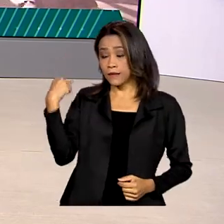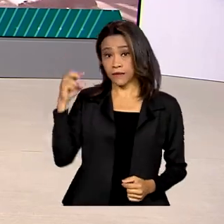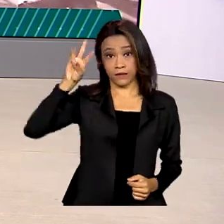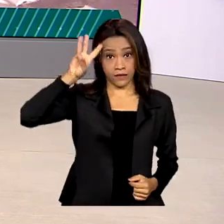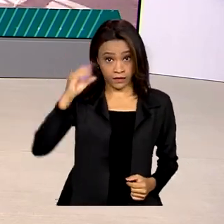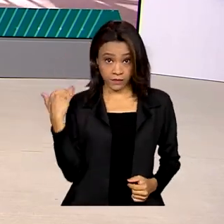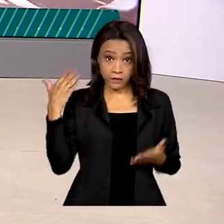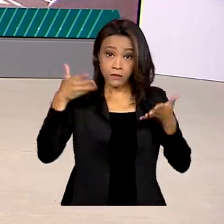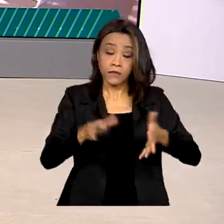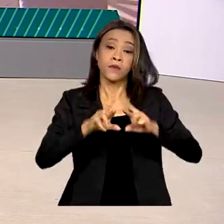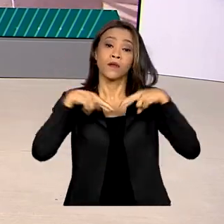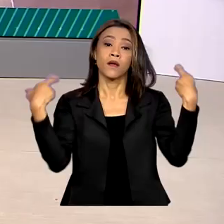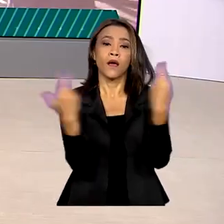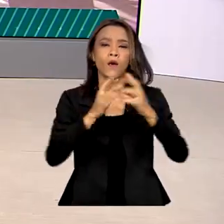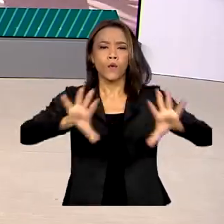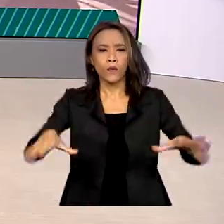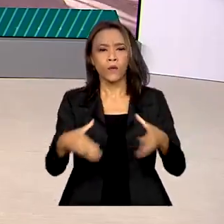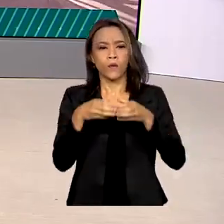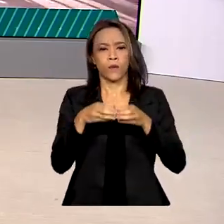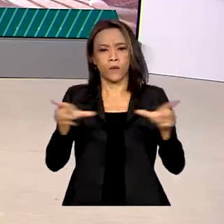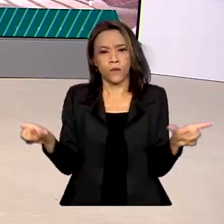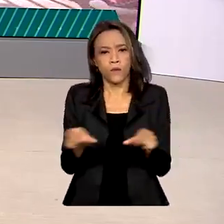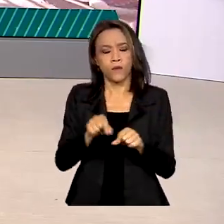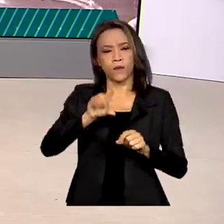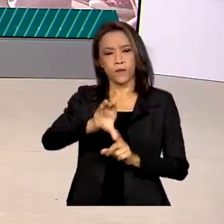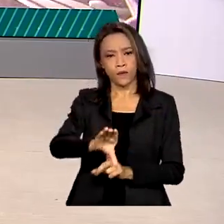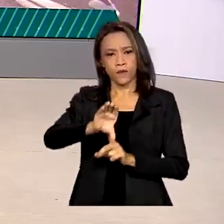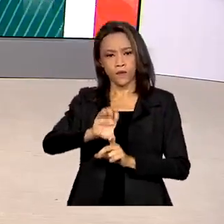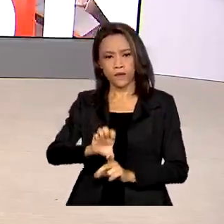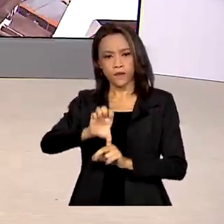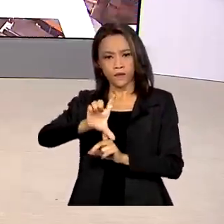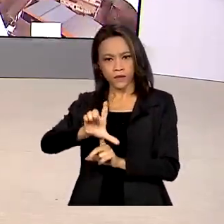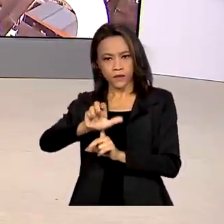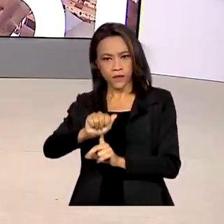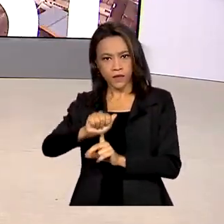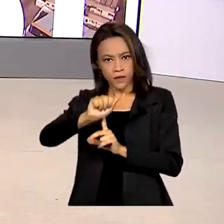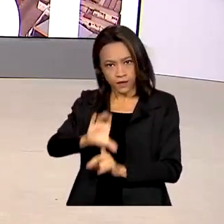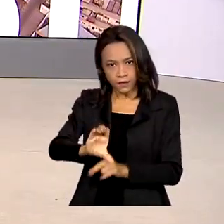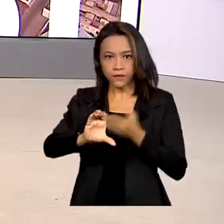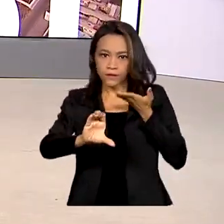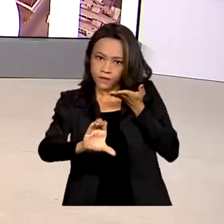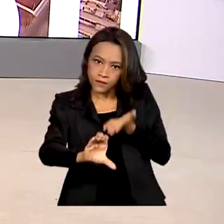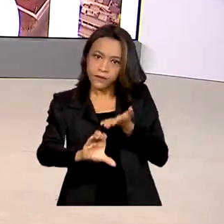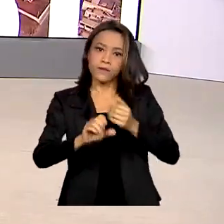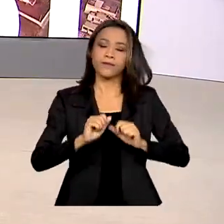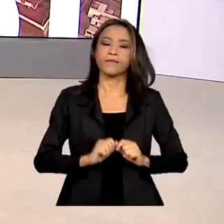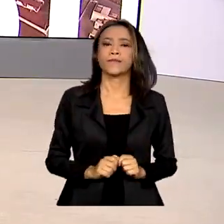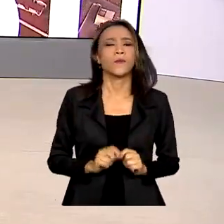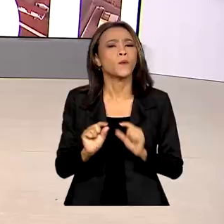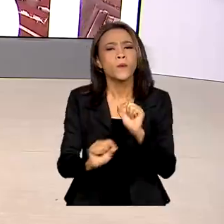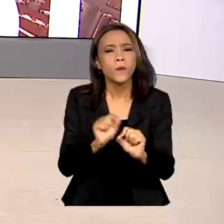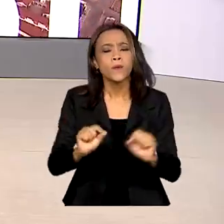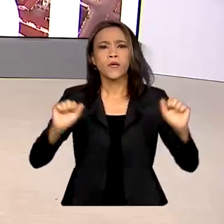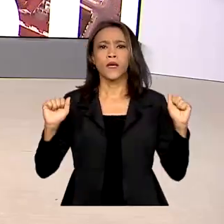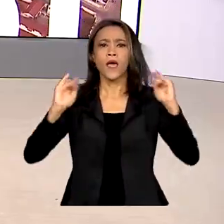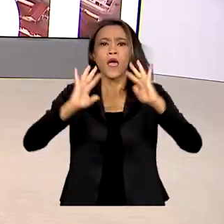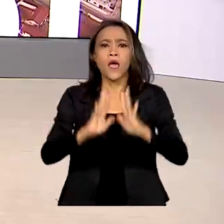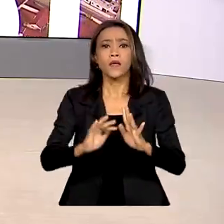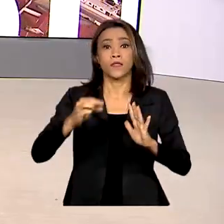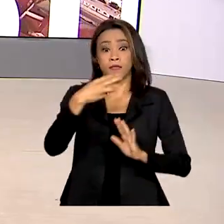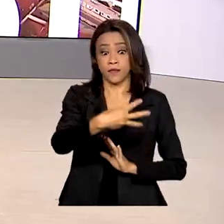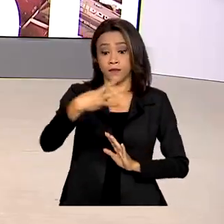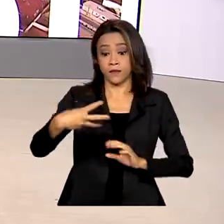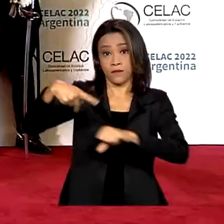-feira da reunião de cúpula da Comunidade dos Estados Latino-americanos e Caribenhos, a Selac, que reúne 33